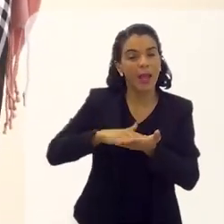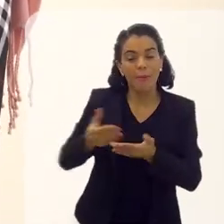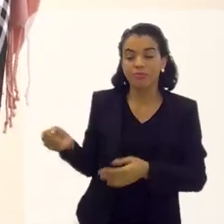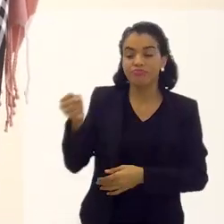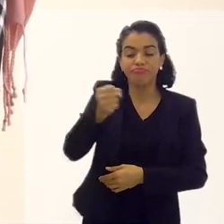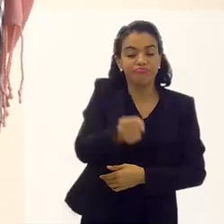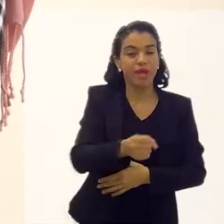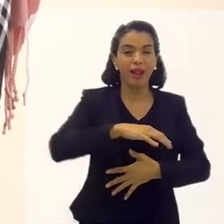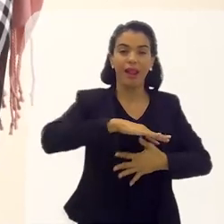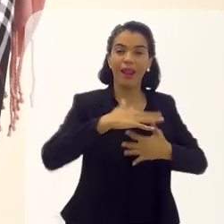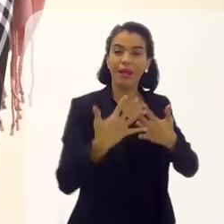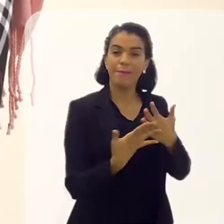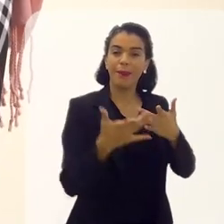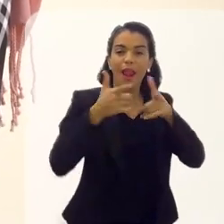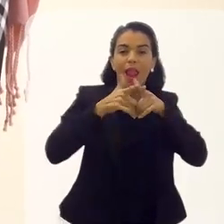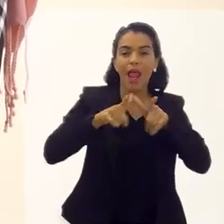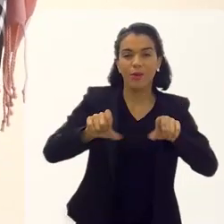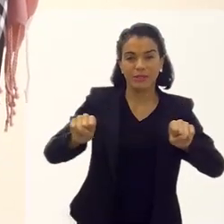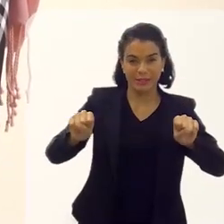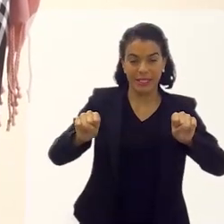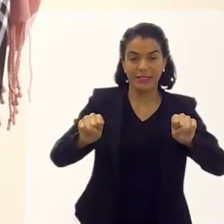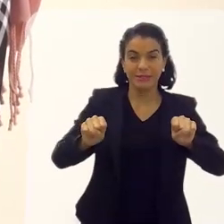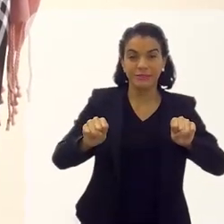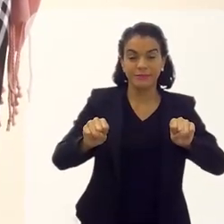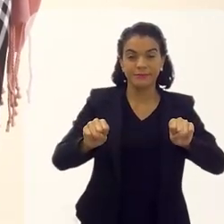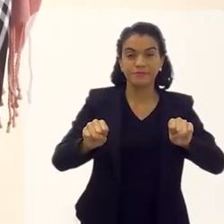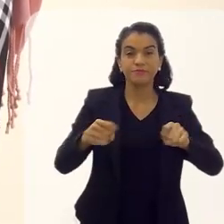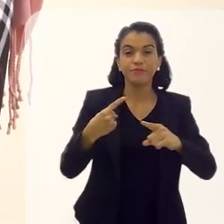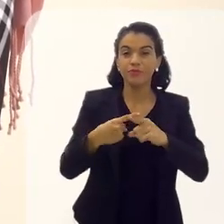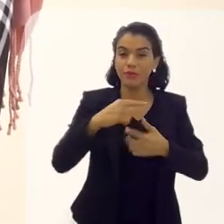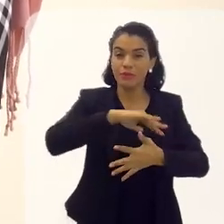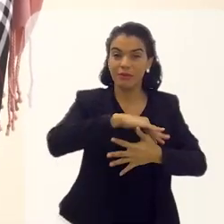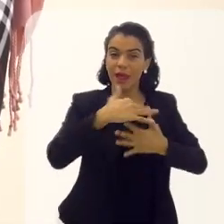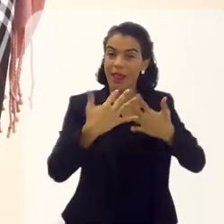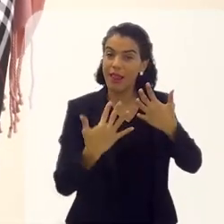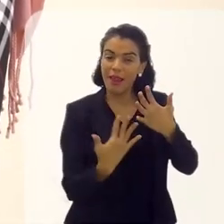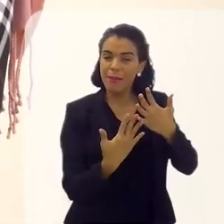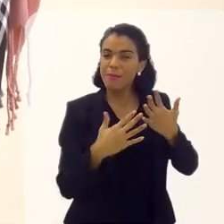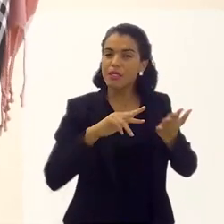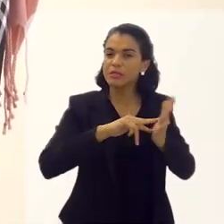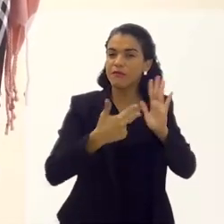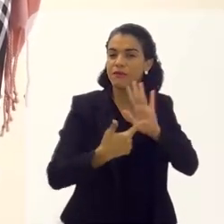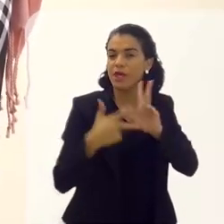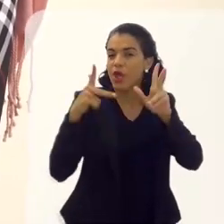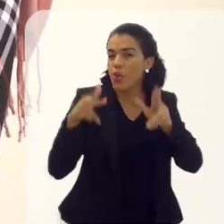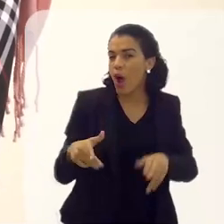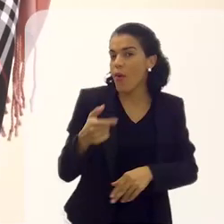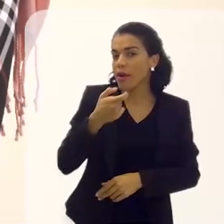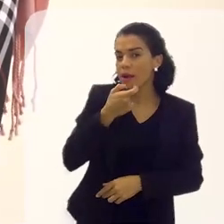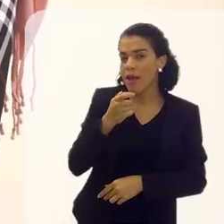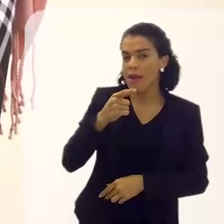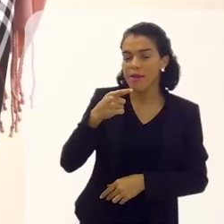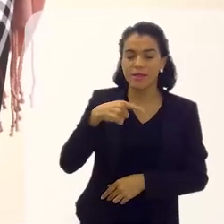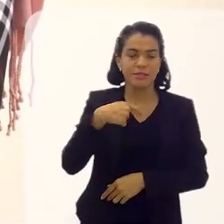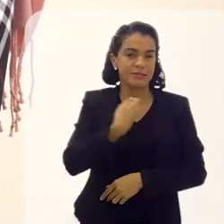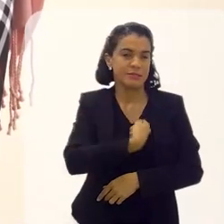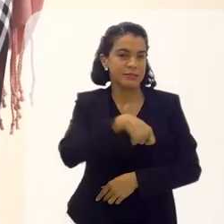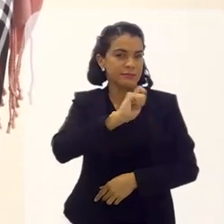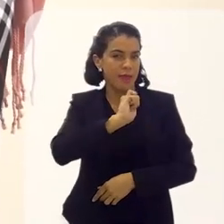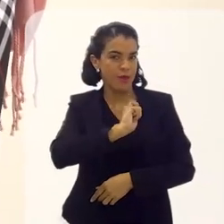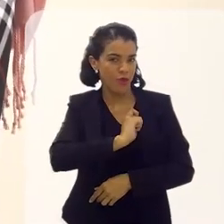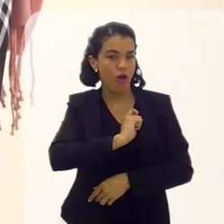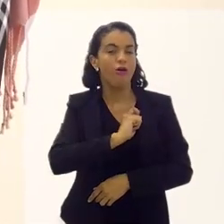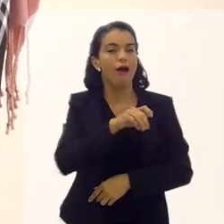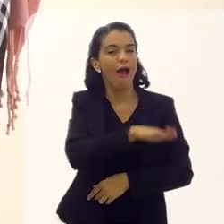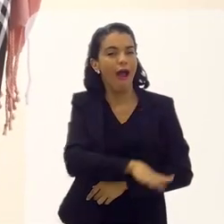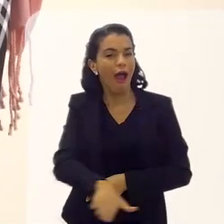intérprete de libras, que é a língua dos sinais, porque a libra é como o inglês, como o espanhol, então